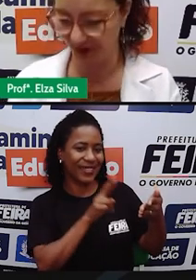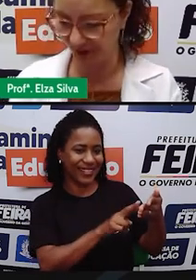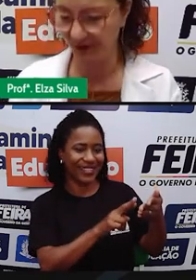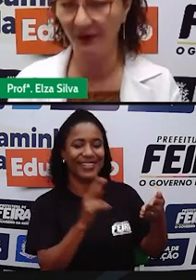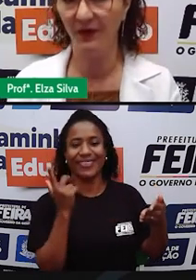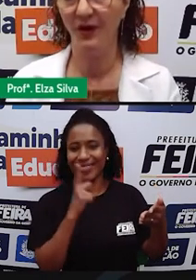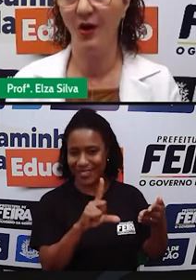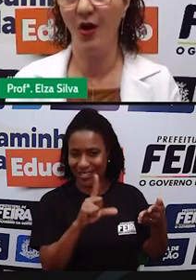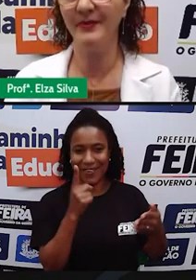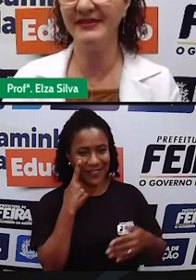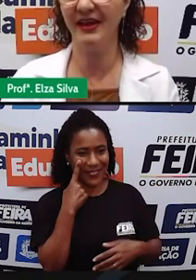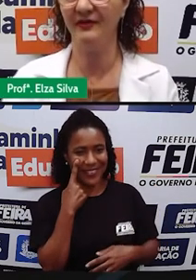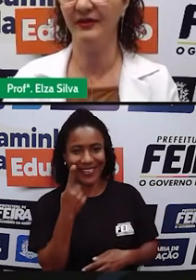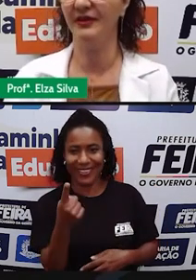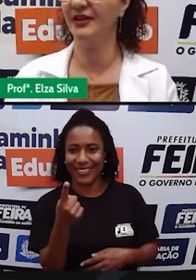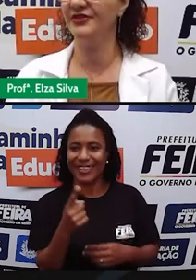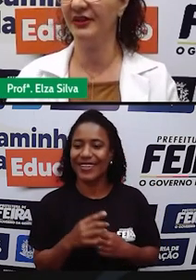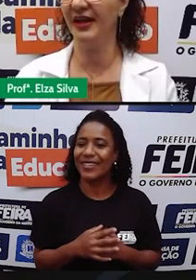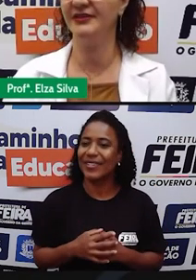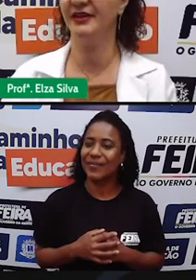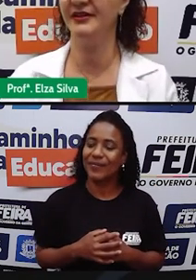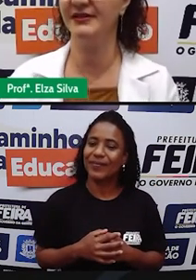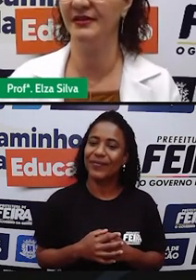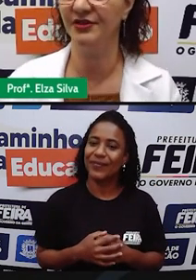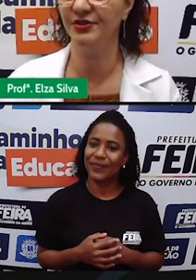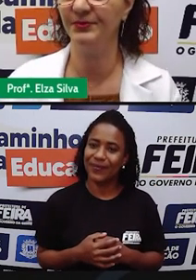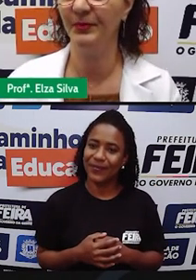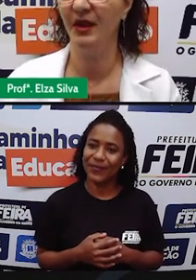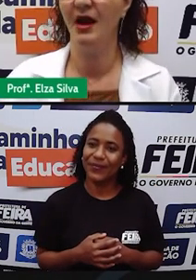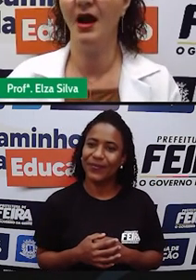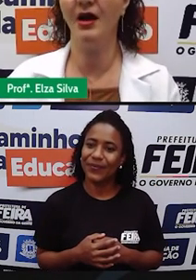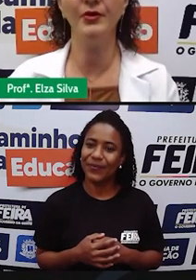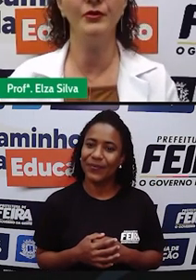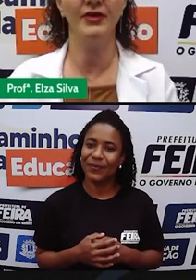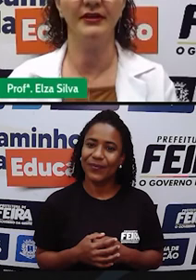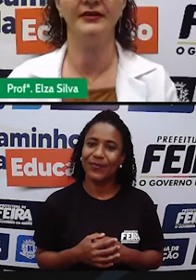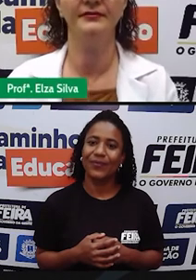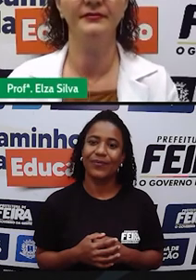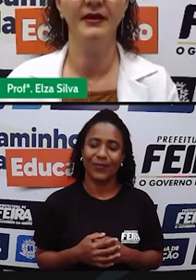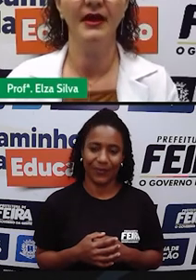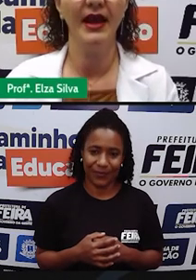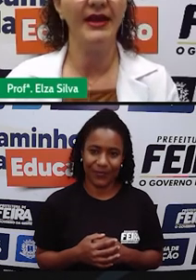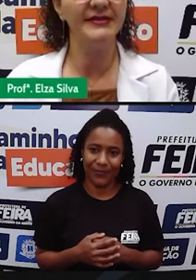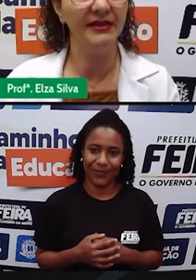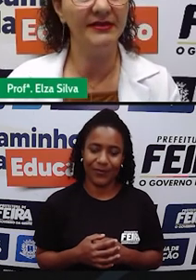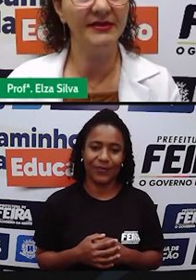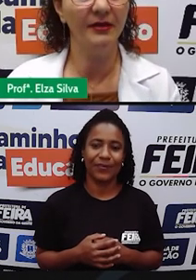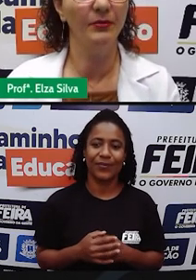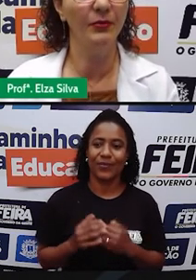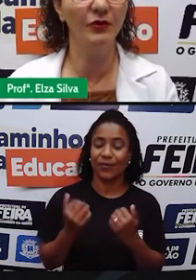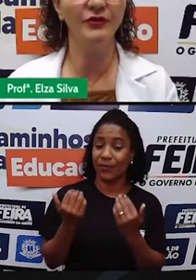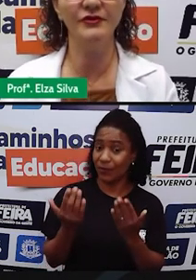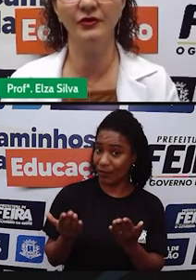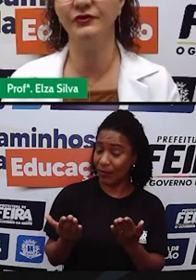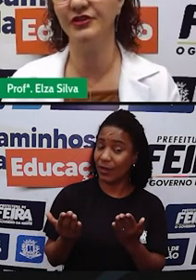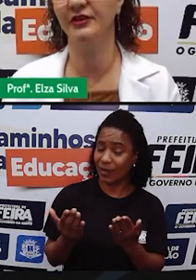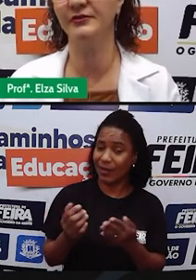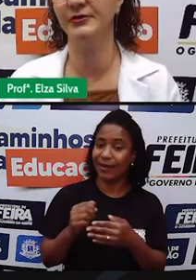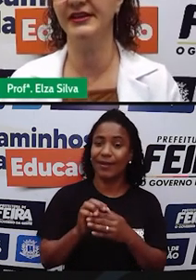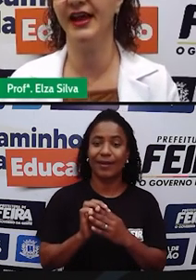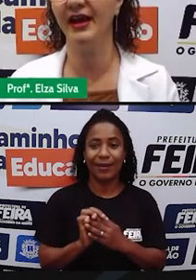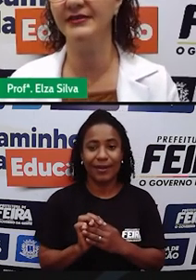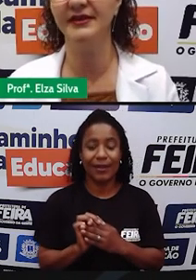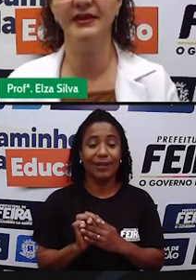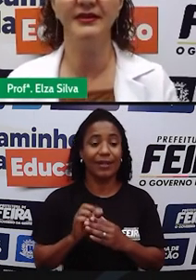desafio Observe que atividade interessante How do you work Existem muitos outros